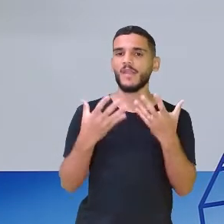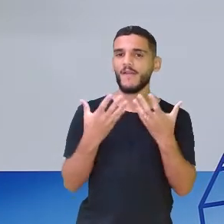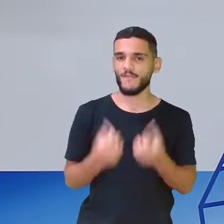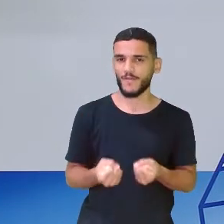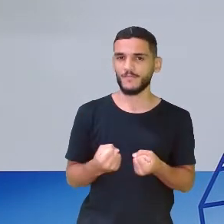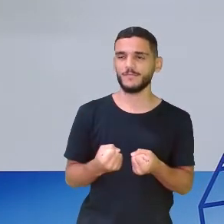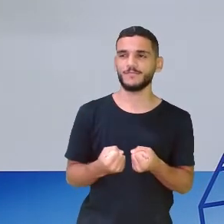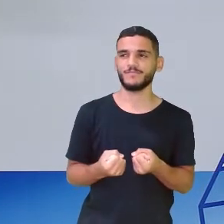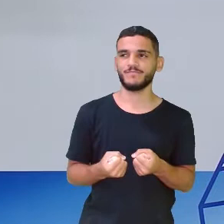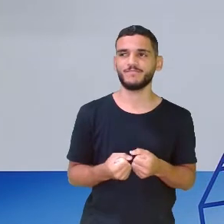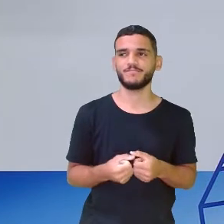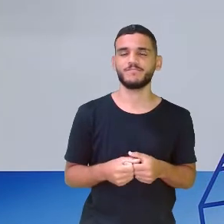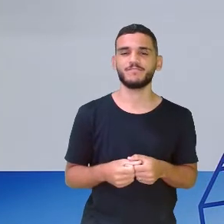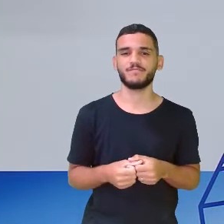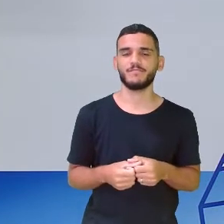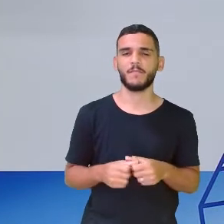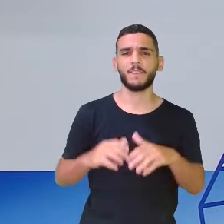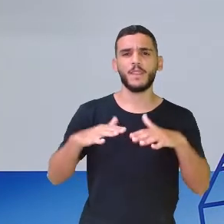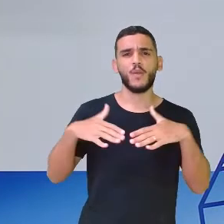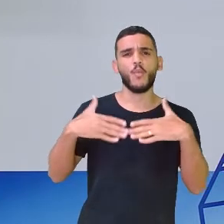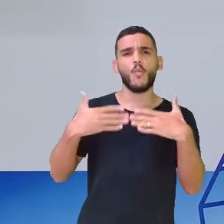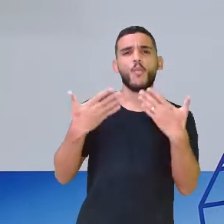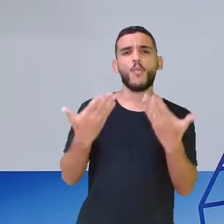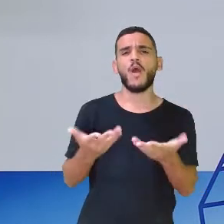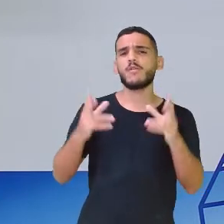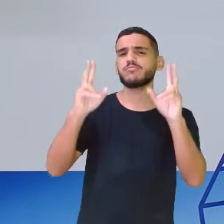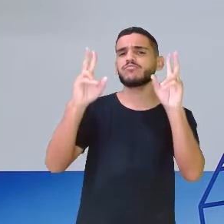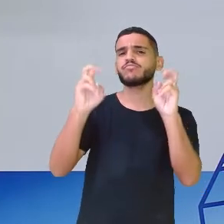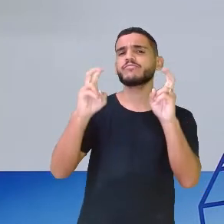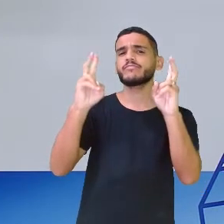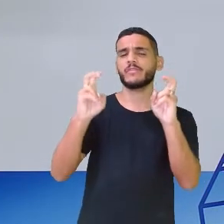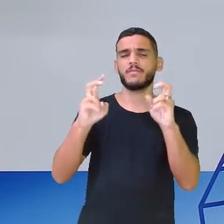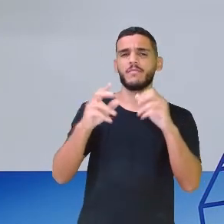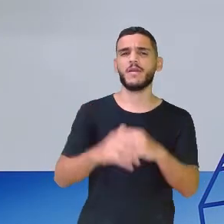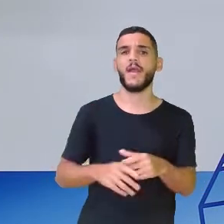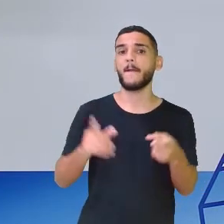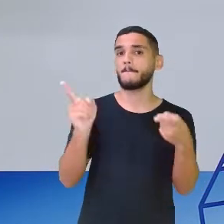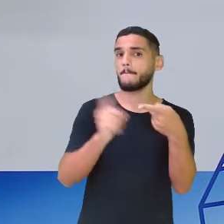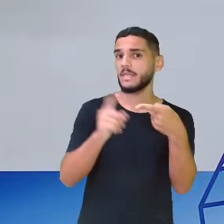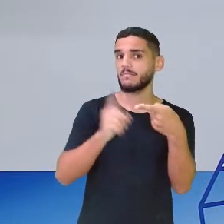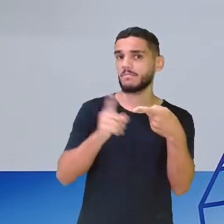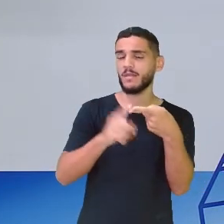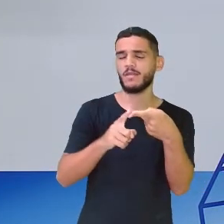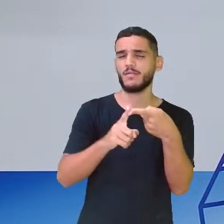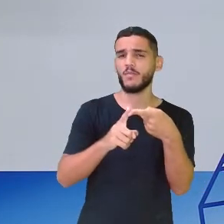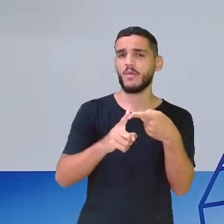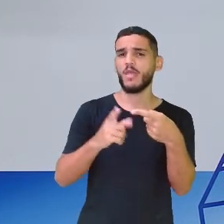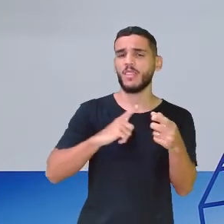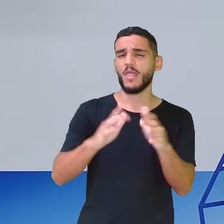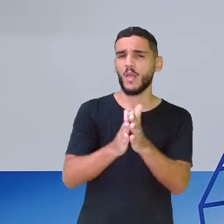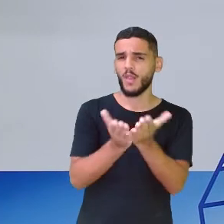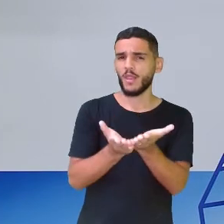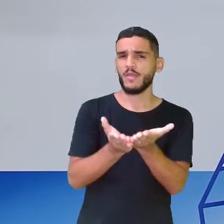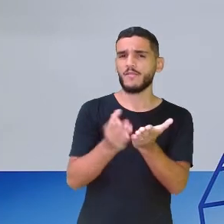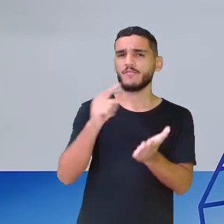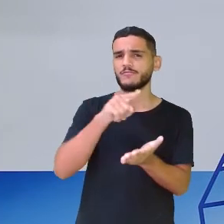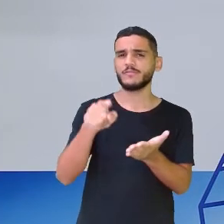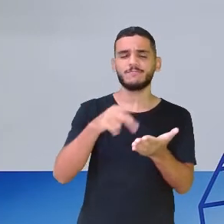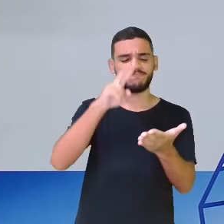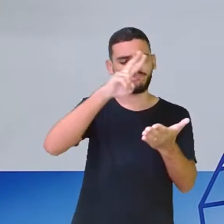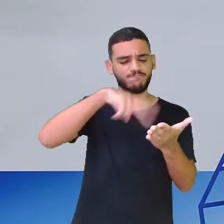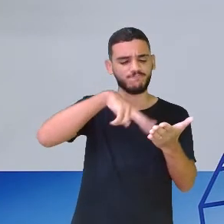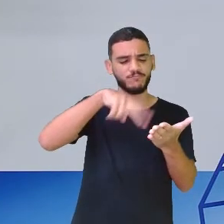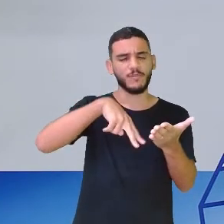lá. Qual é o título? Primeira coisa, quando você pega no livro, você olha para